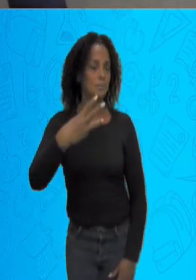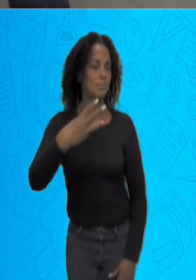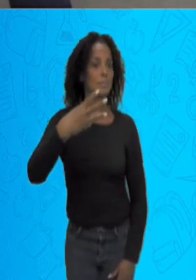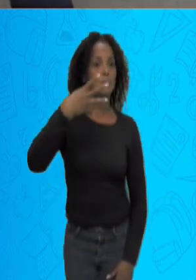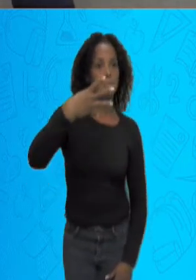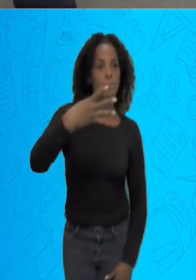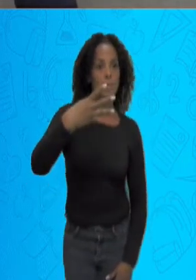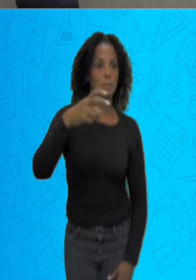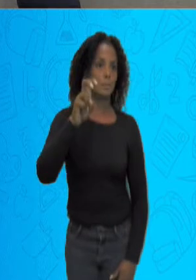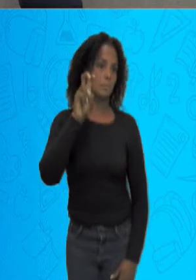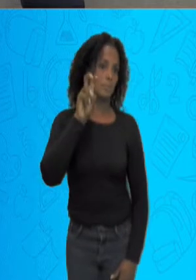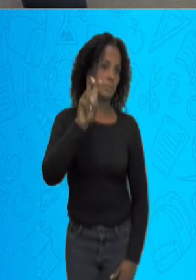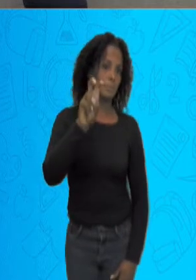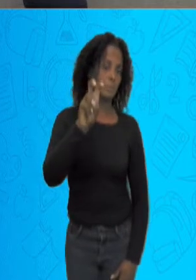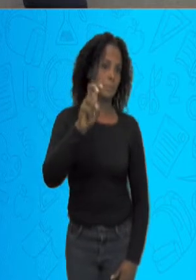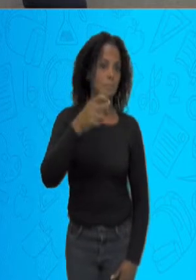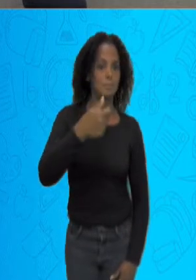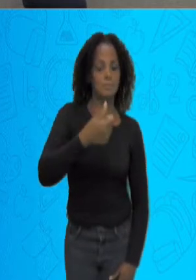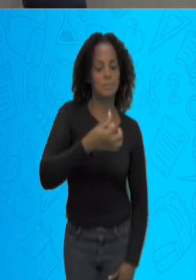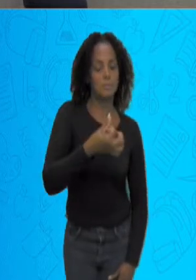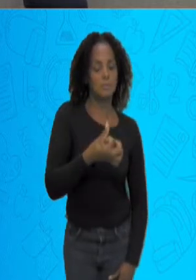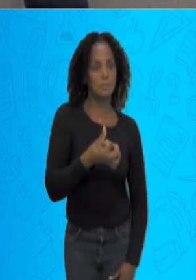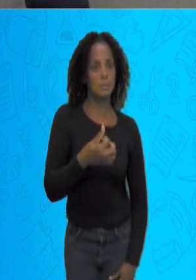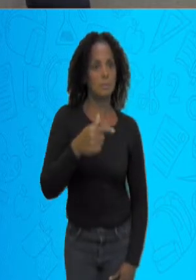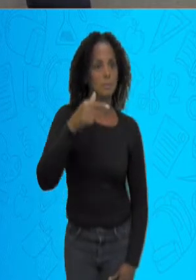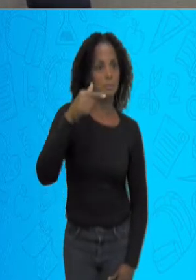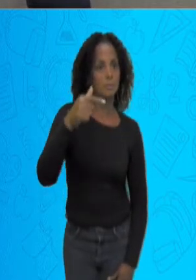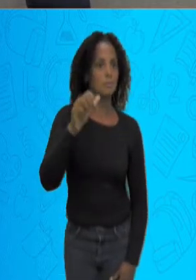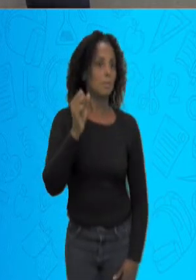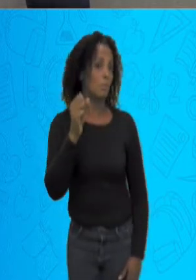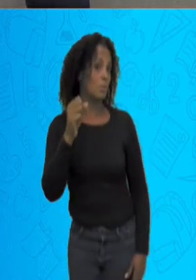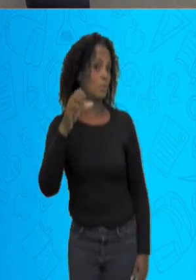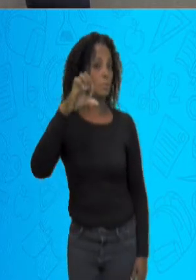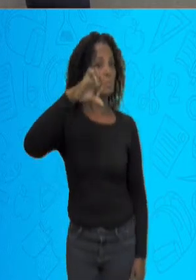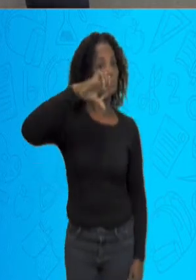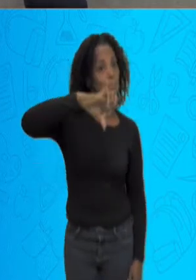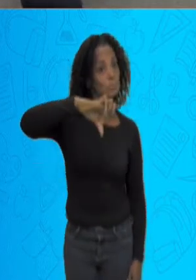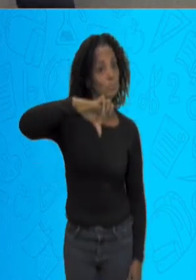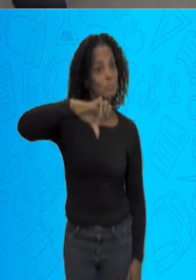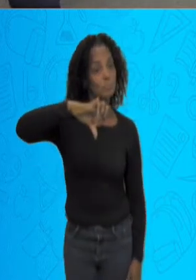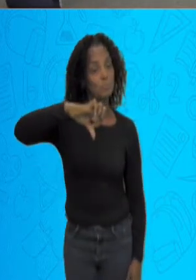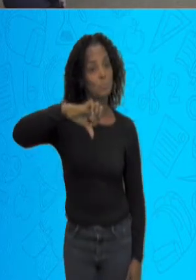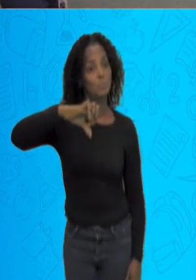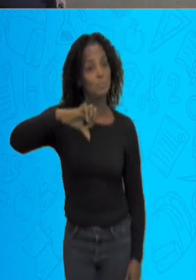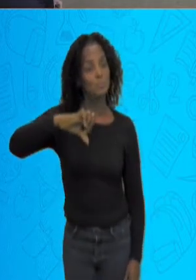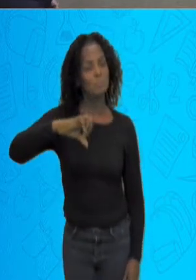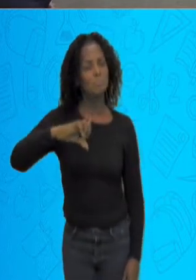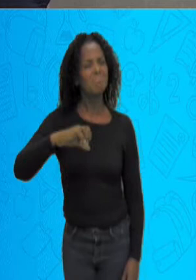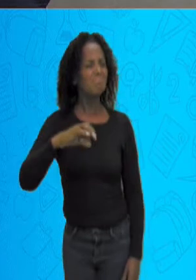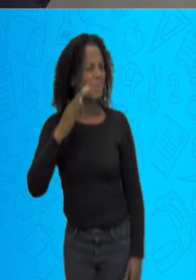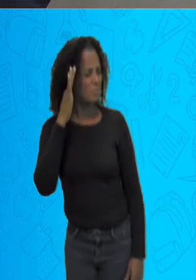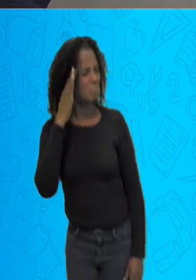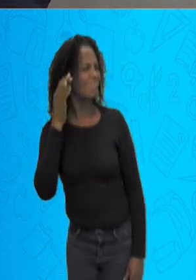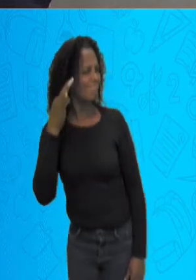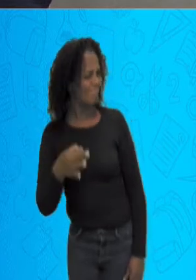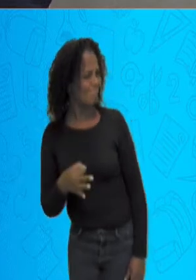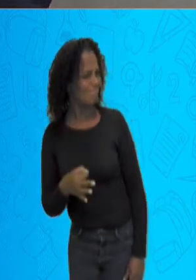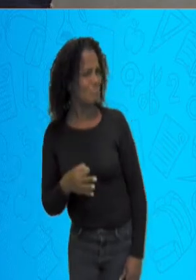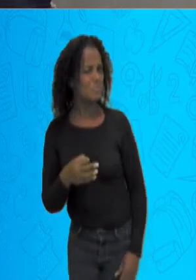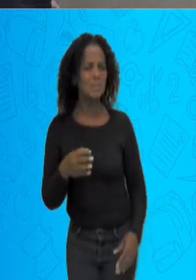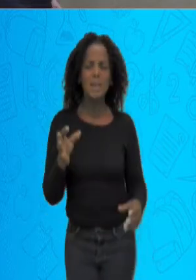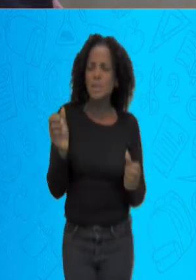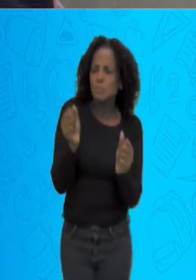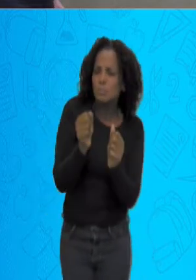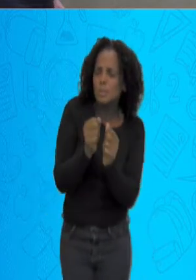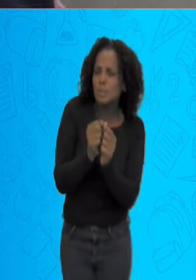três, quatro, cinco, seis, sete, oito, nove. Será que é isso mesmo? Será que